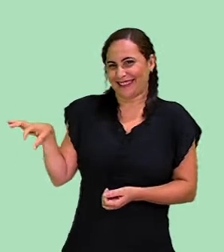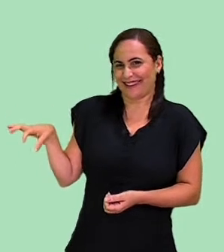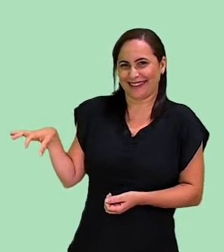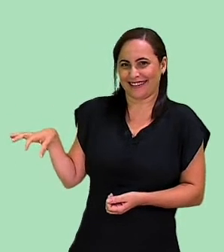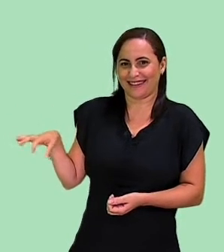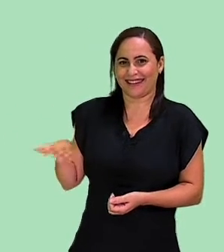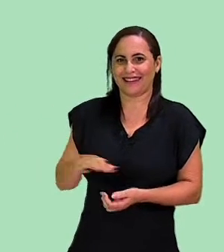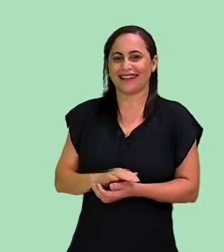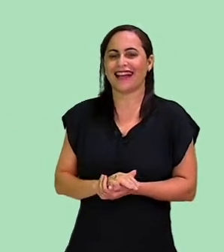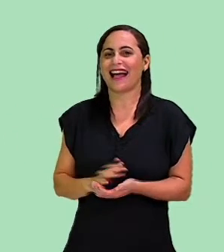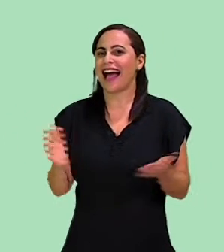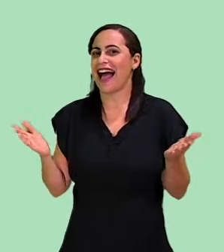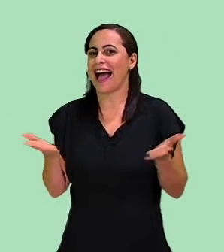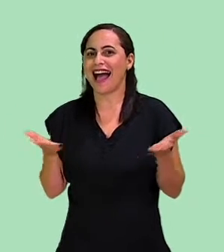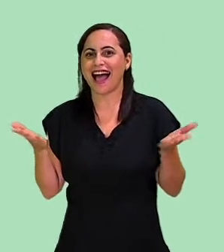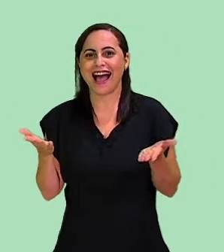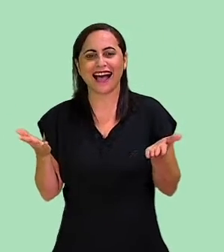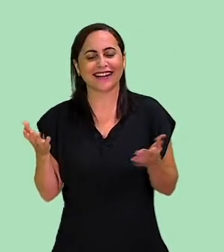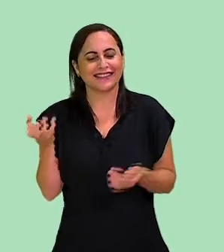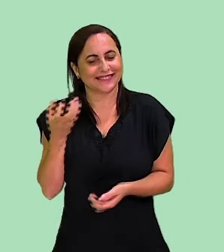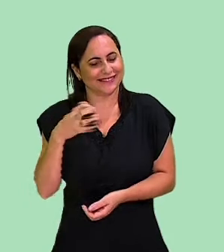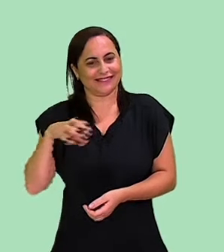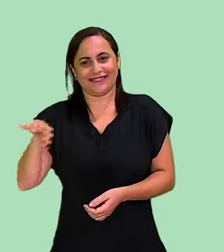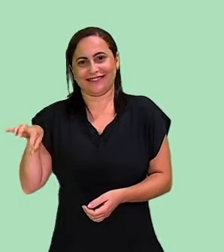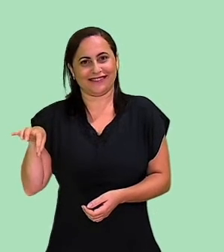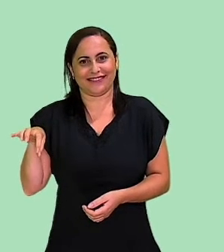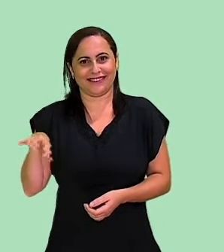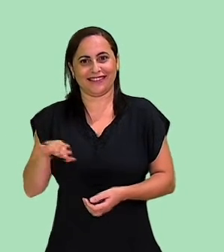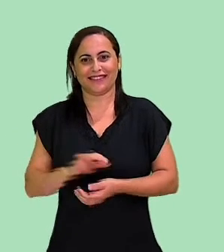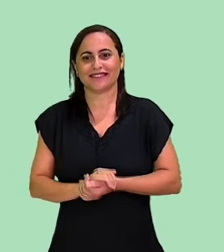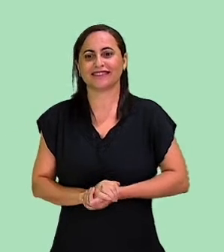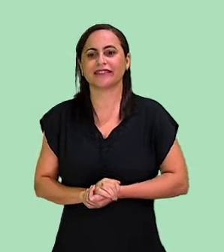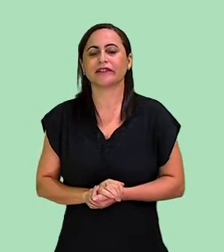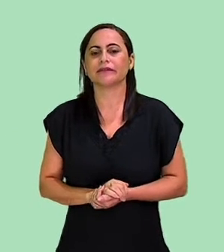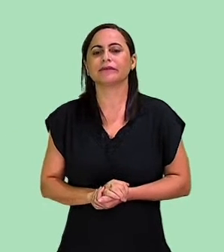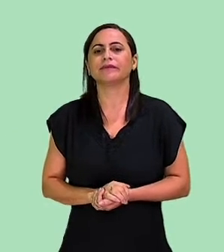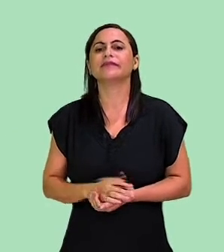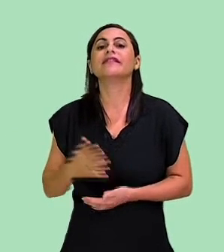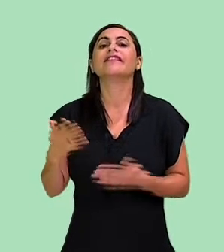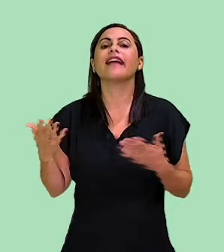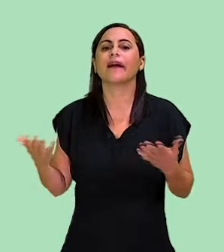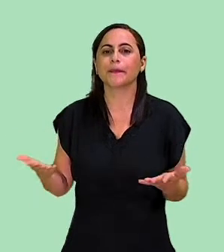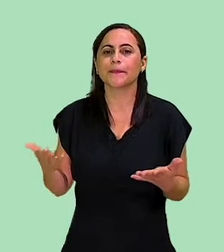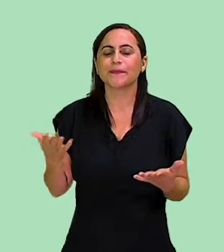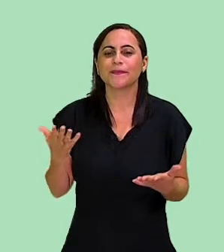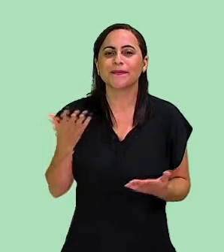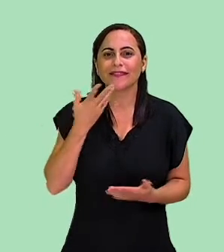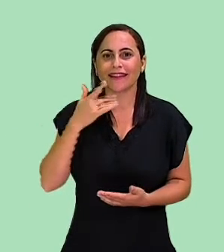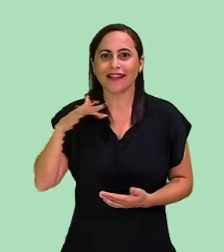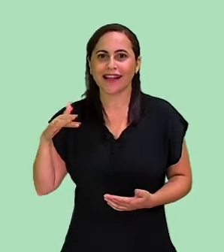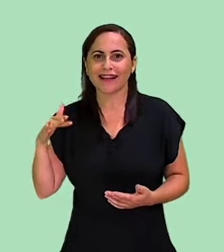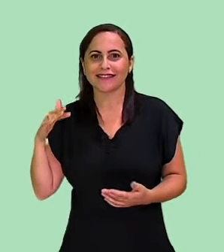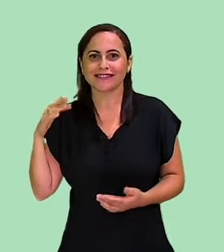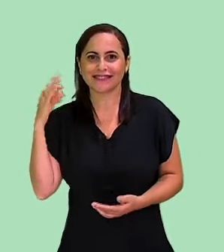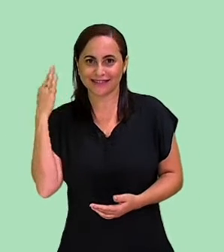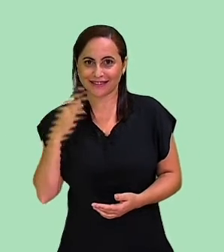Agora, neste momento, ninguém quer ficar espirrando. E aí, crianças? Acertaram os sons?